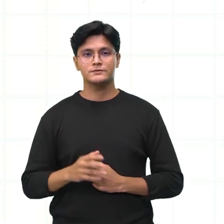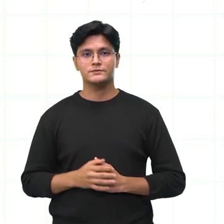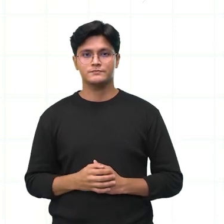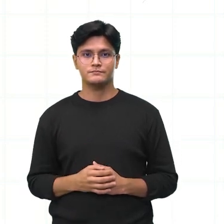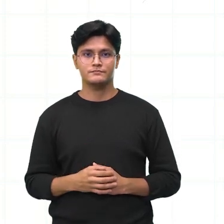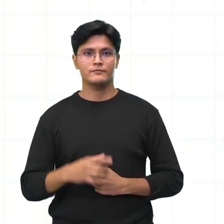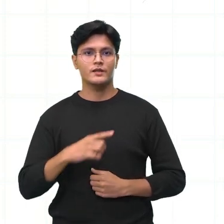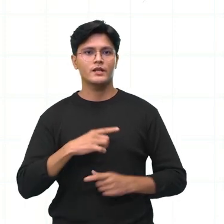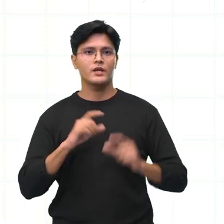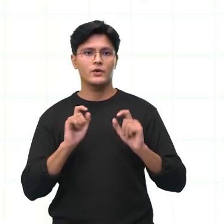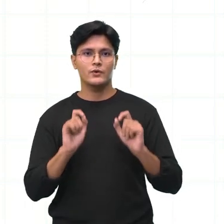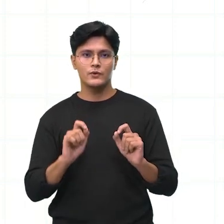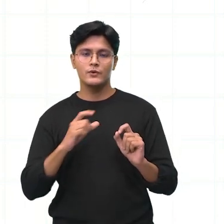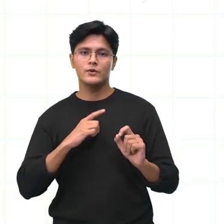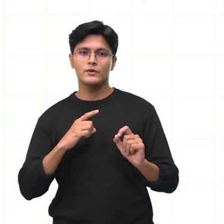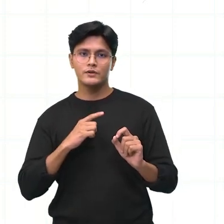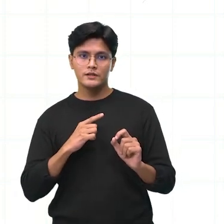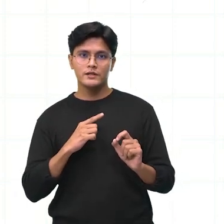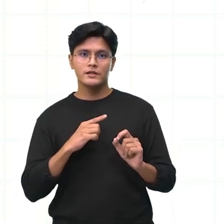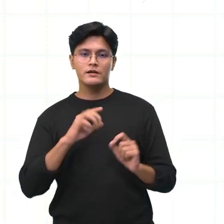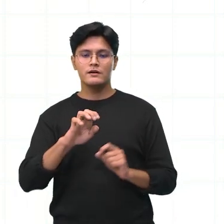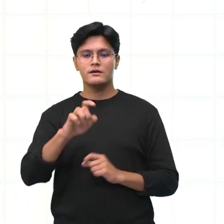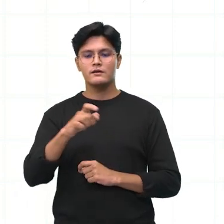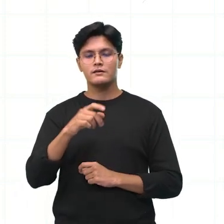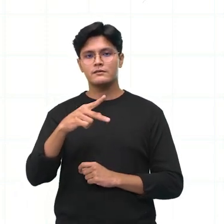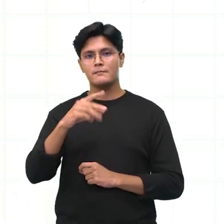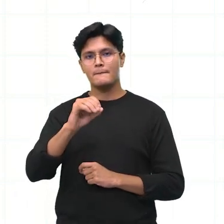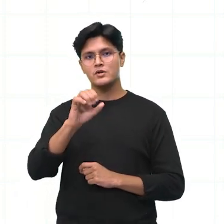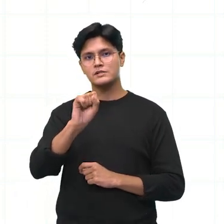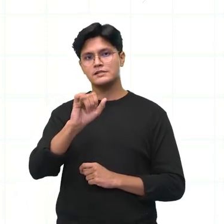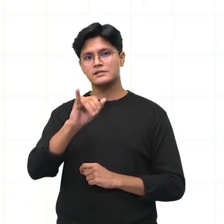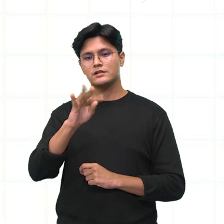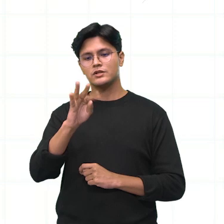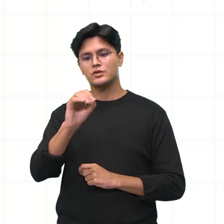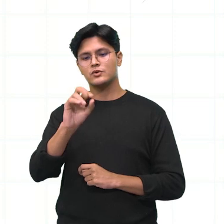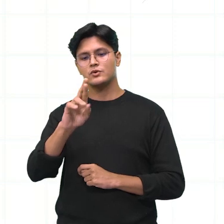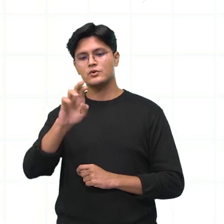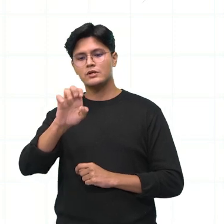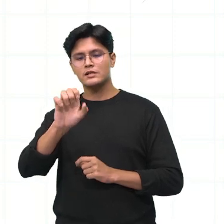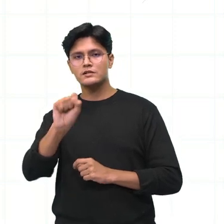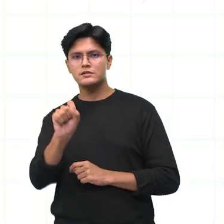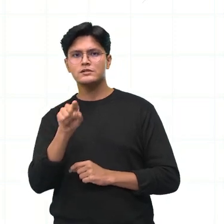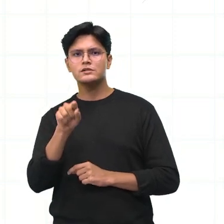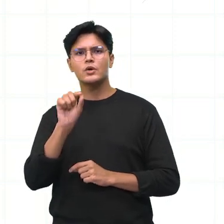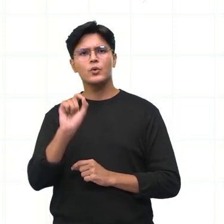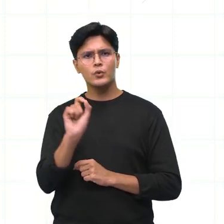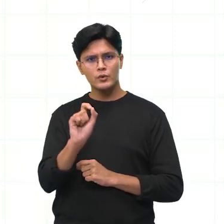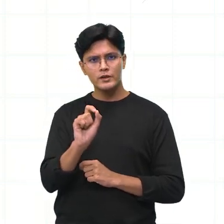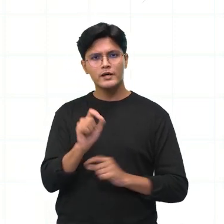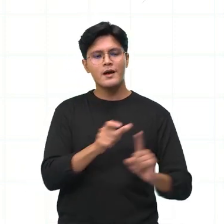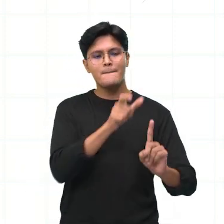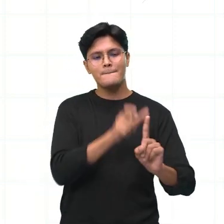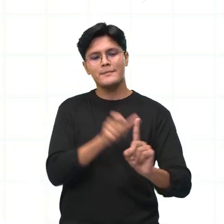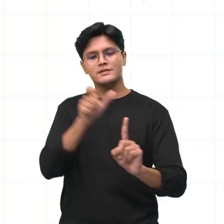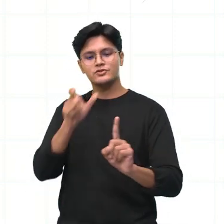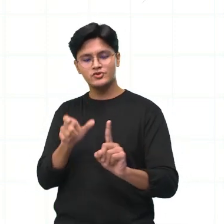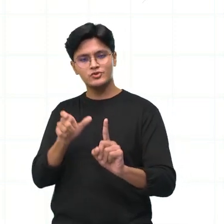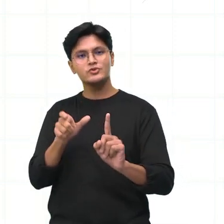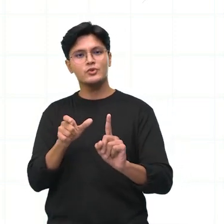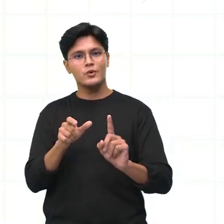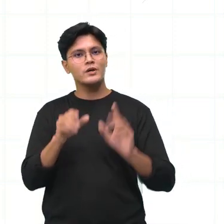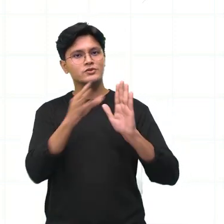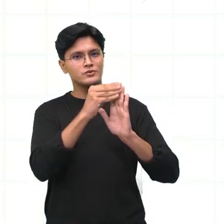Nós temos os expositores, ou seja, quem era que estava expondo ali o conteúdo, né? Suas